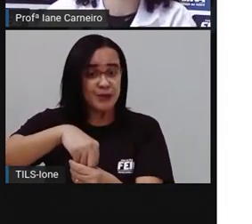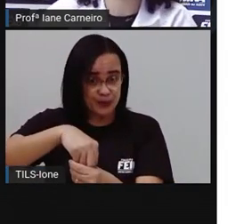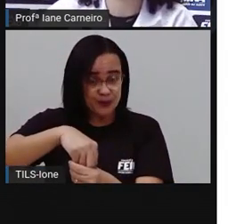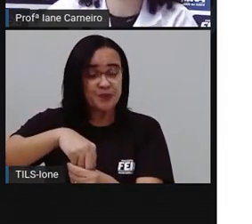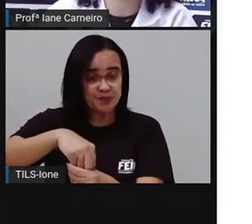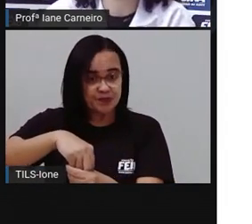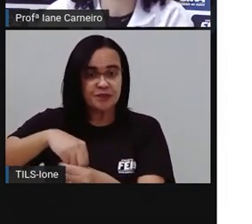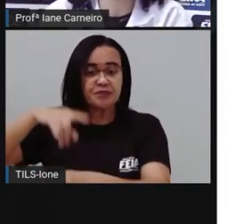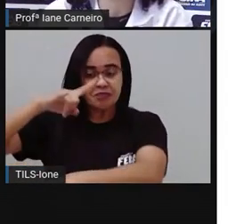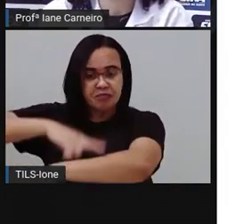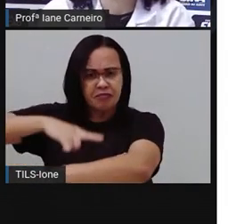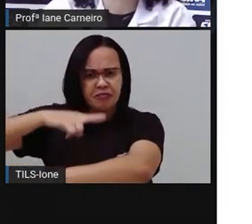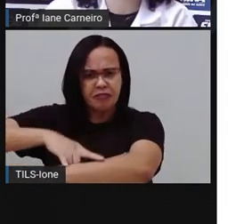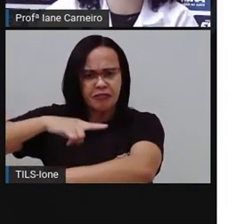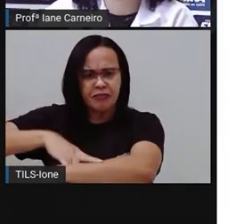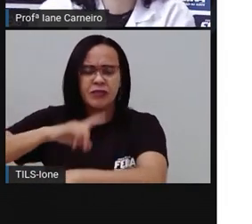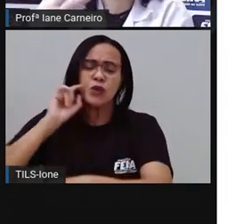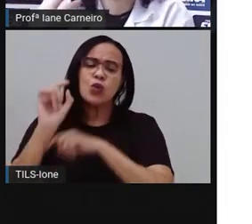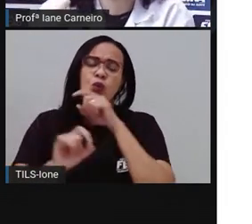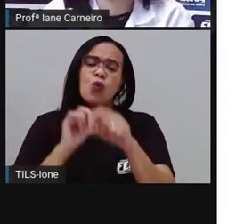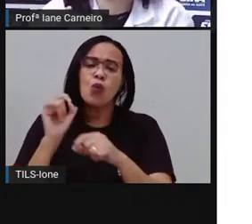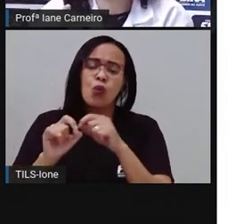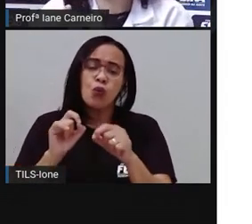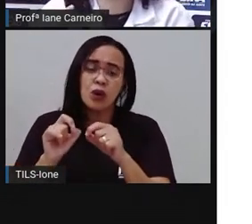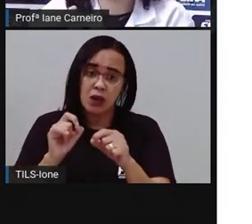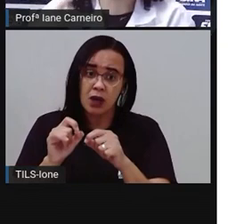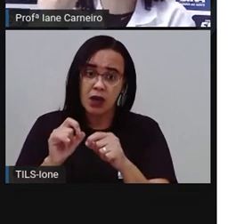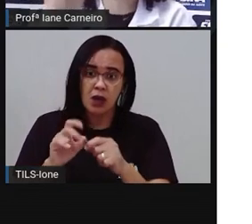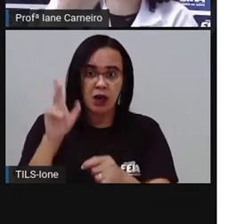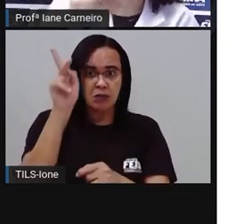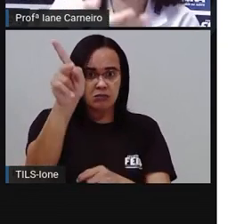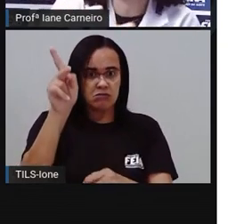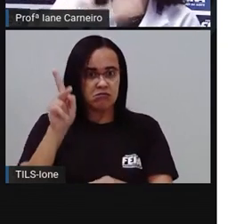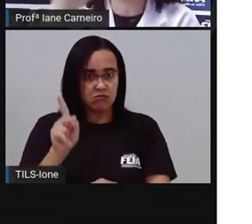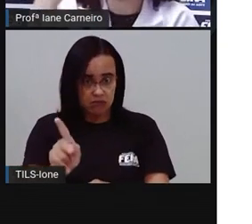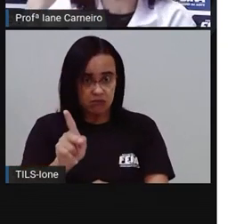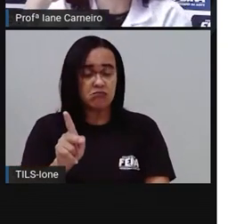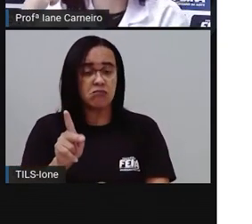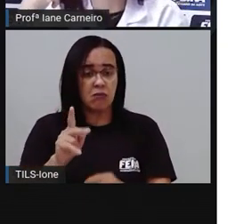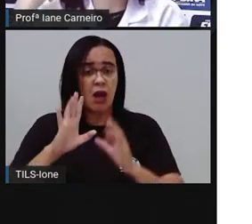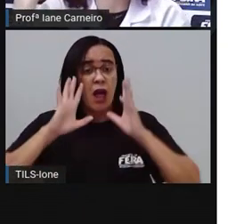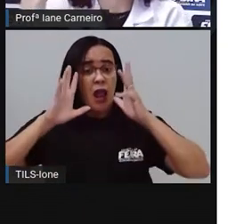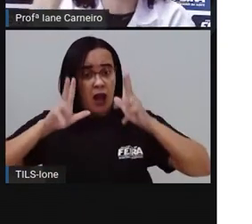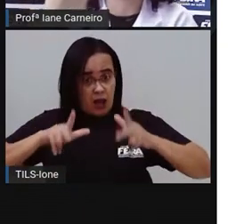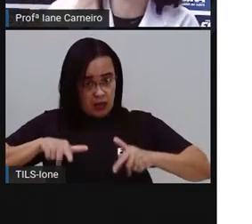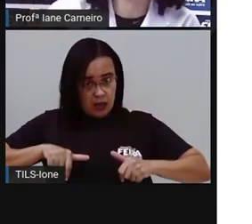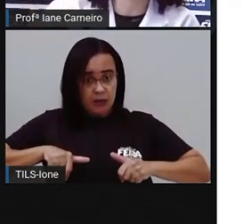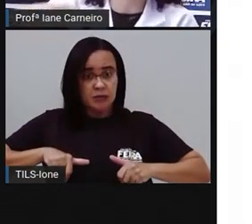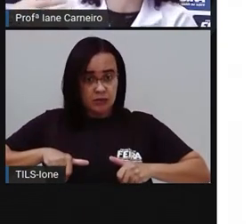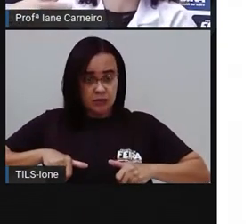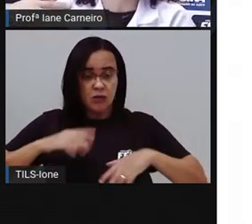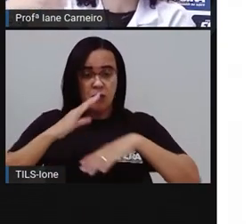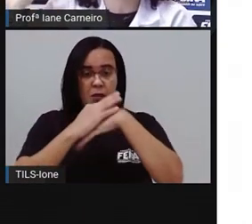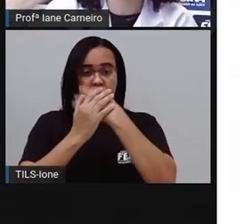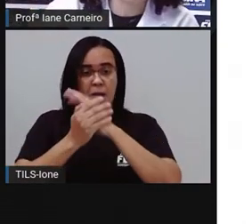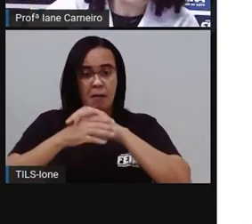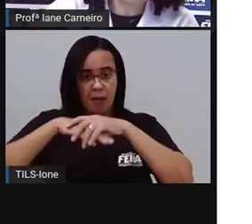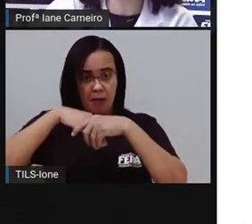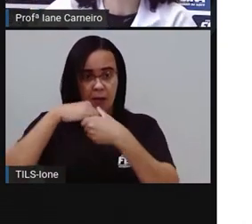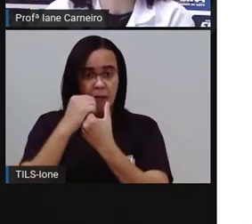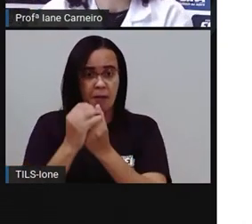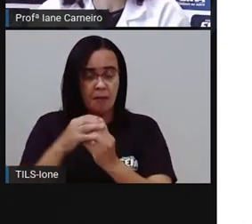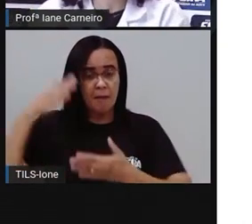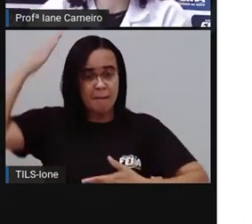onde nós fazemos a nossa higiene pessoal, né? É onde a gente limpinha, estava lavando as mãos, escovando os dentes, Tomando